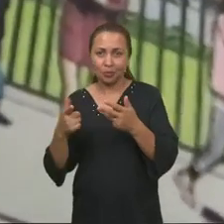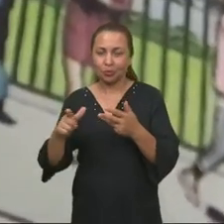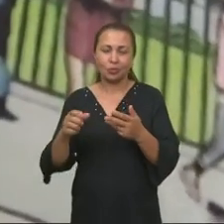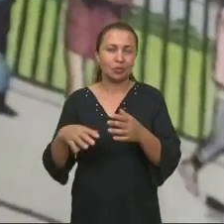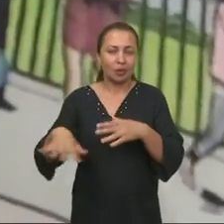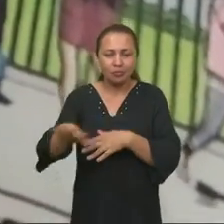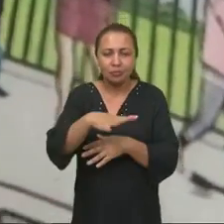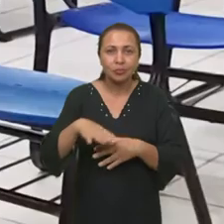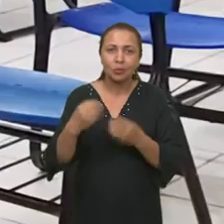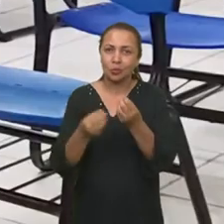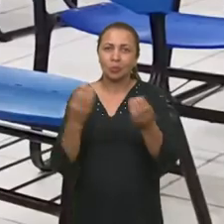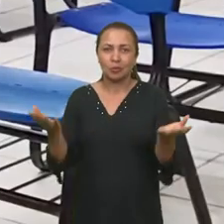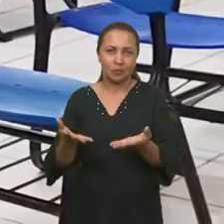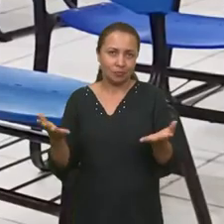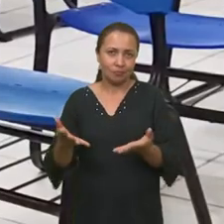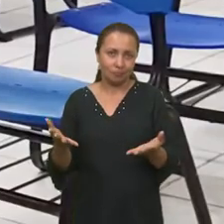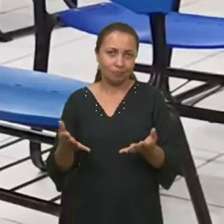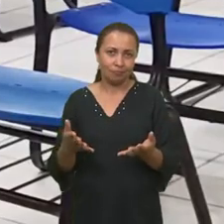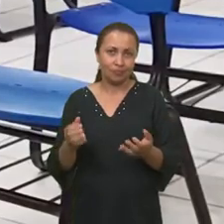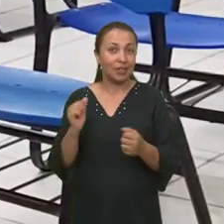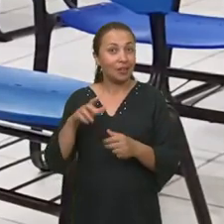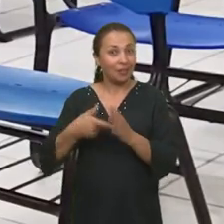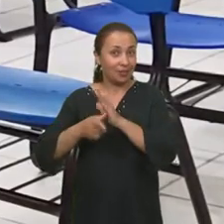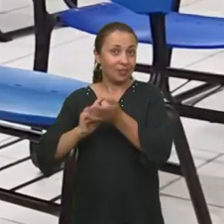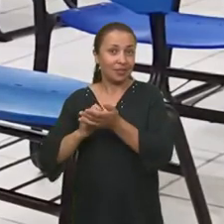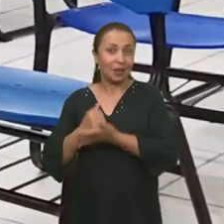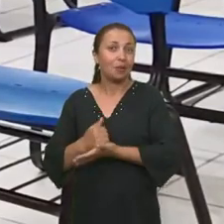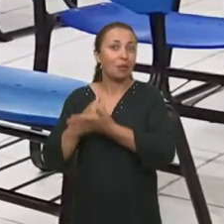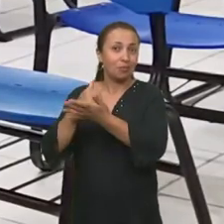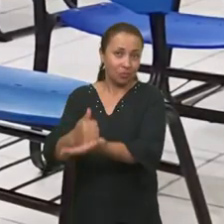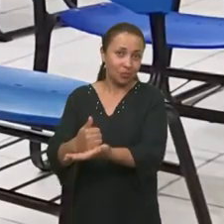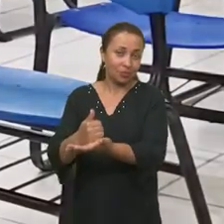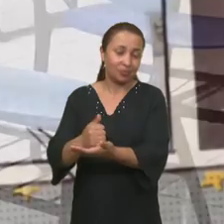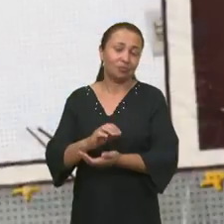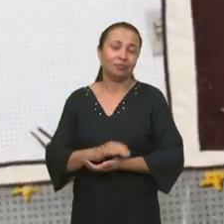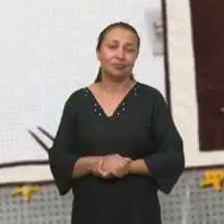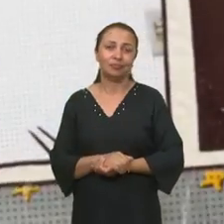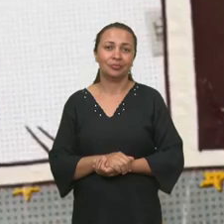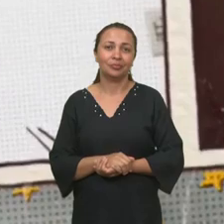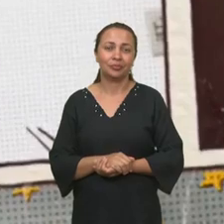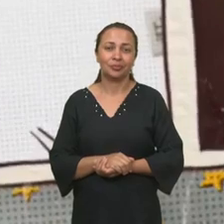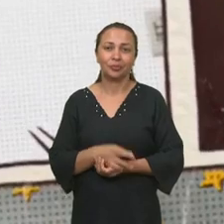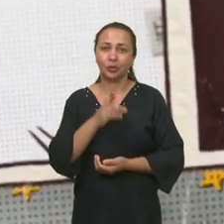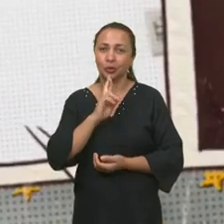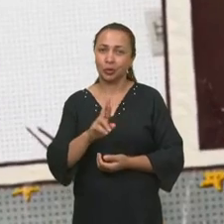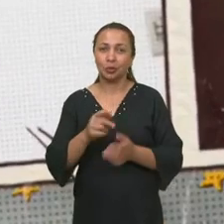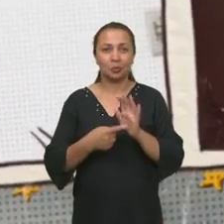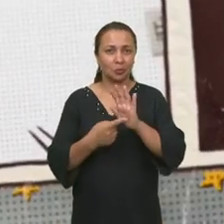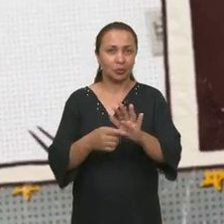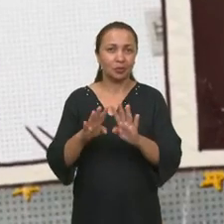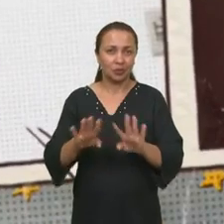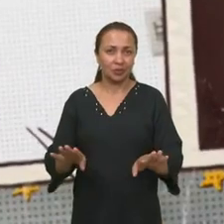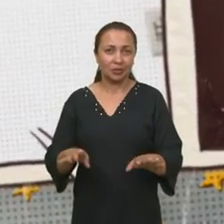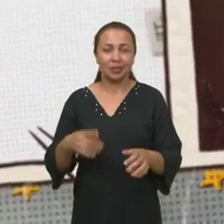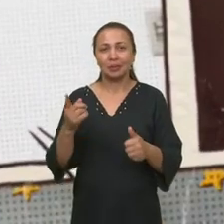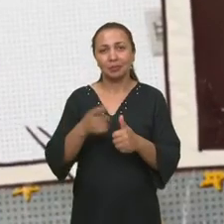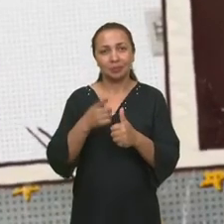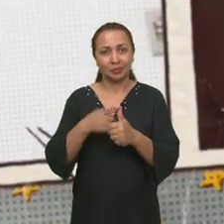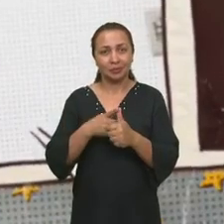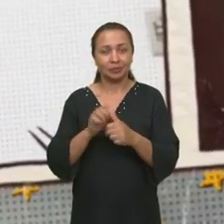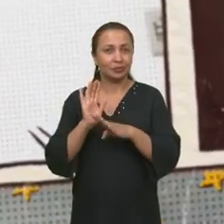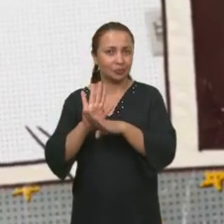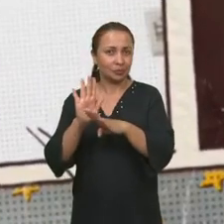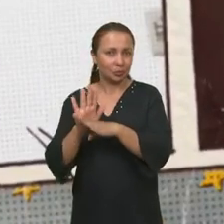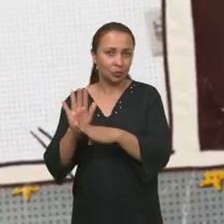não tinha o espaço que ela tem hoje. Ela não era uma heroína, ela era uma assistente da Liga da Justiça. Os resultados mostram isso, Que as